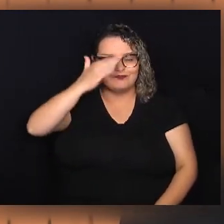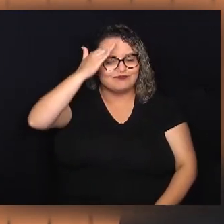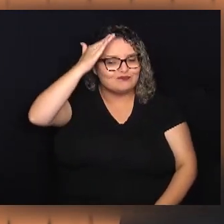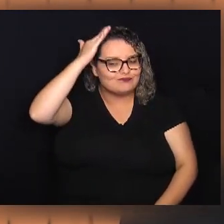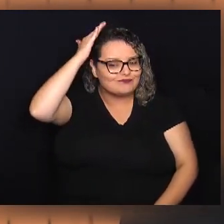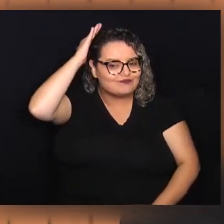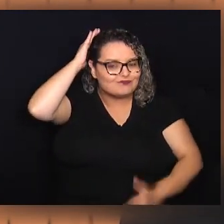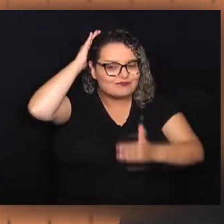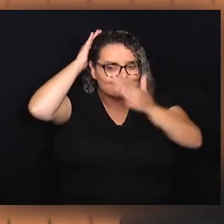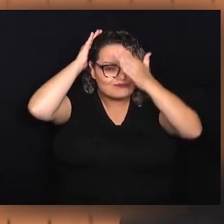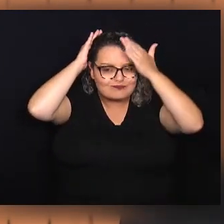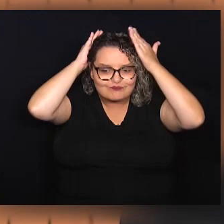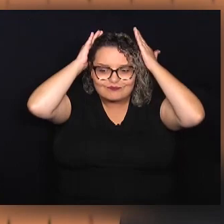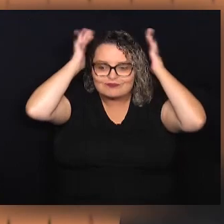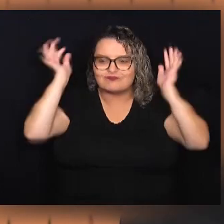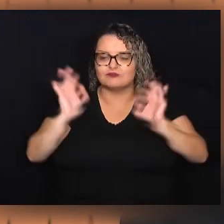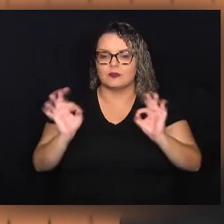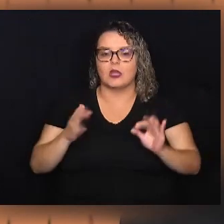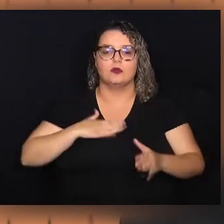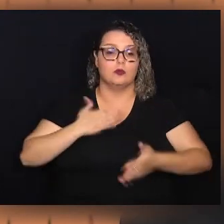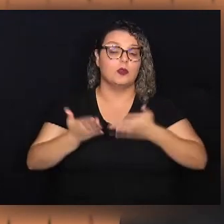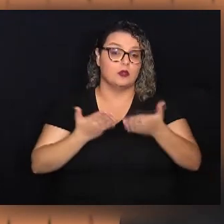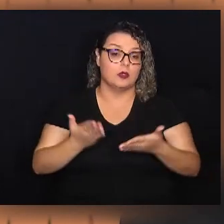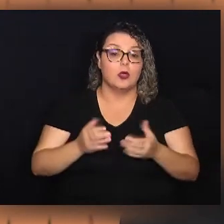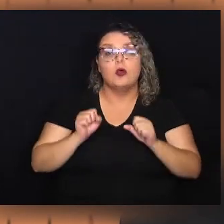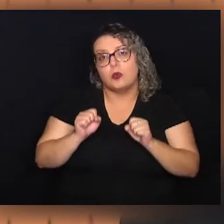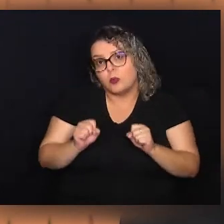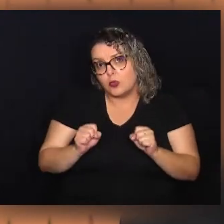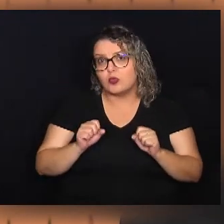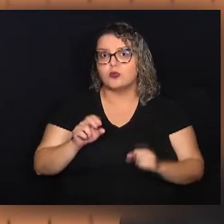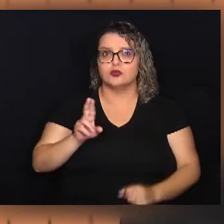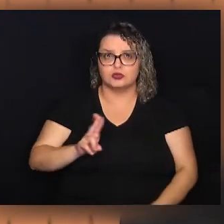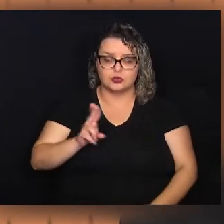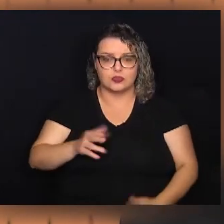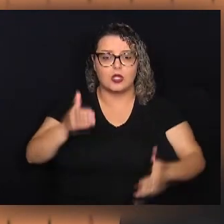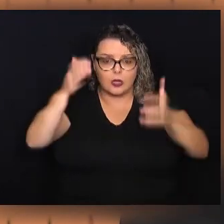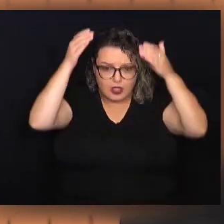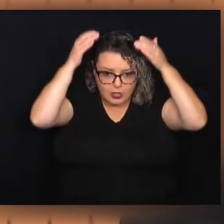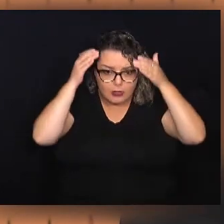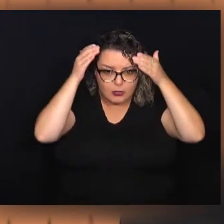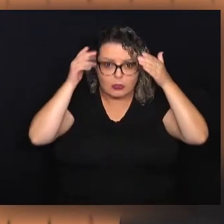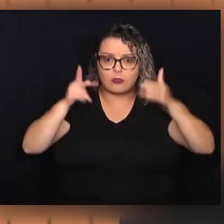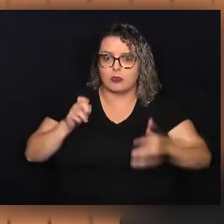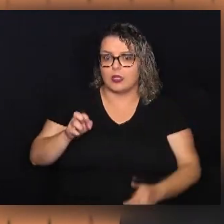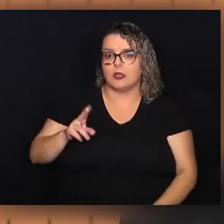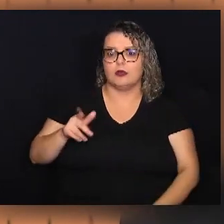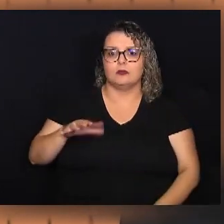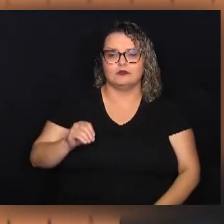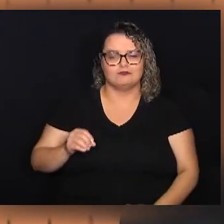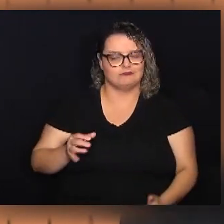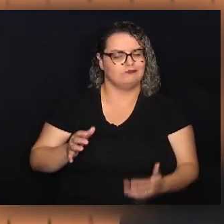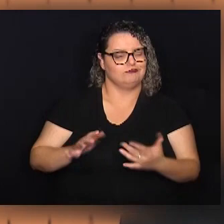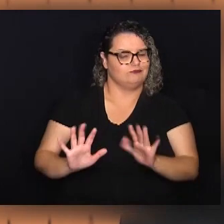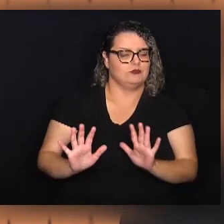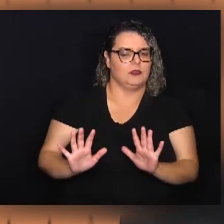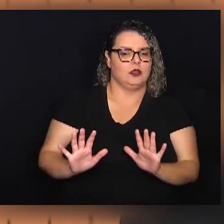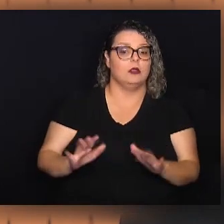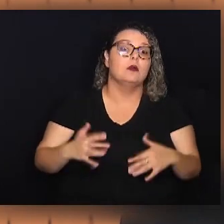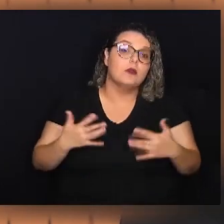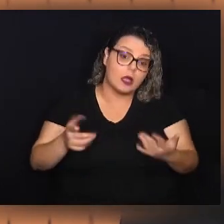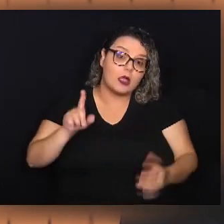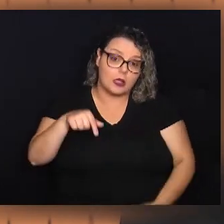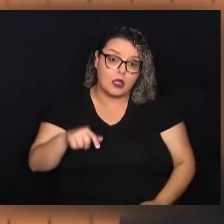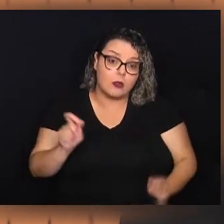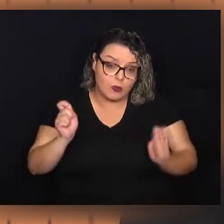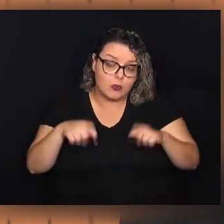tratamento e tive a possibilidade de estar usando peruca, sim, mas não me adaptei. Mas